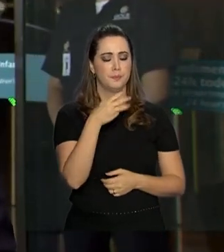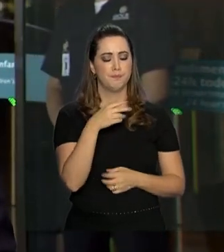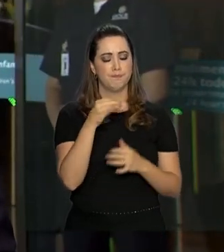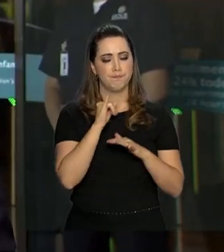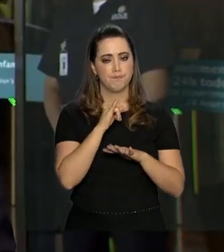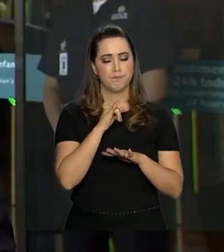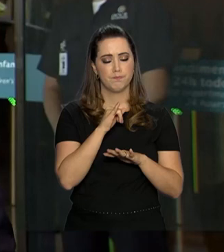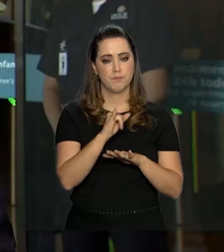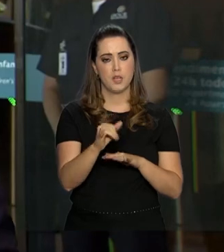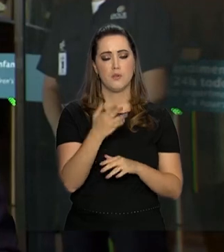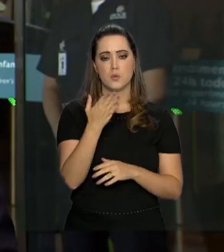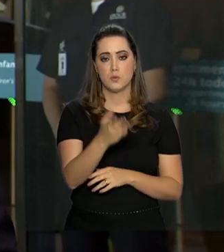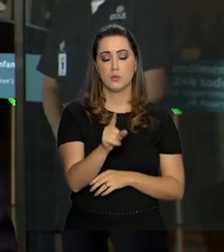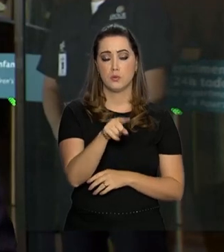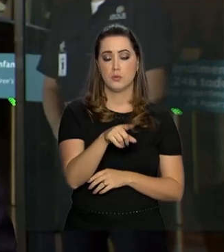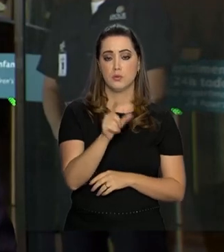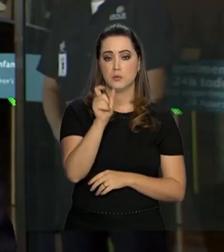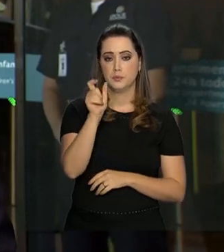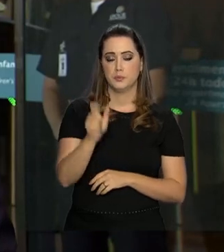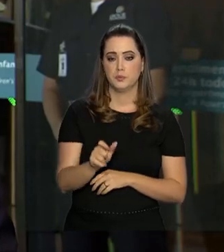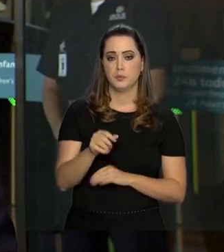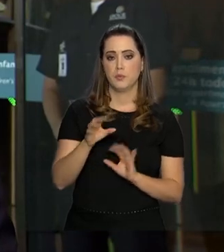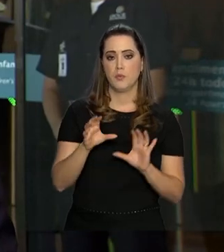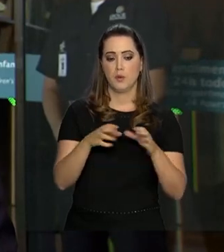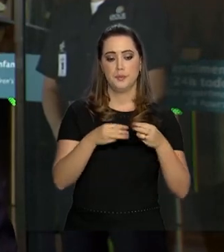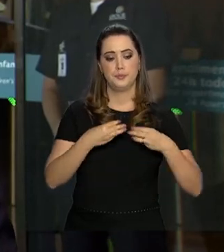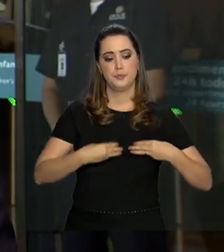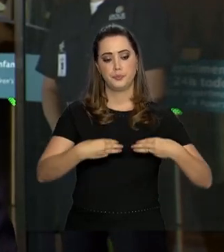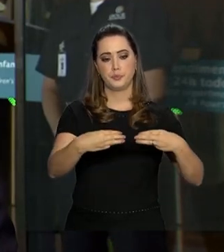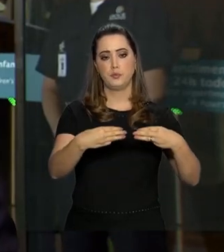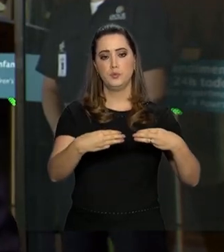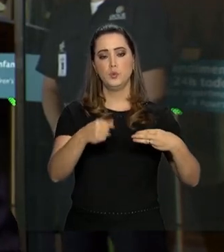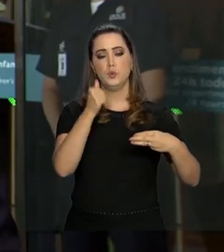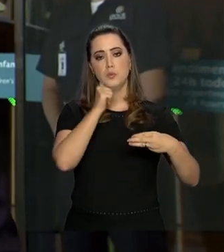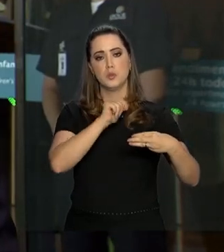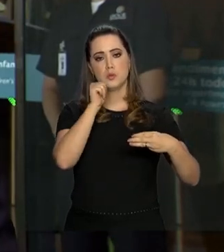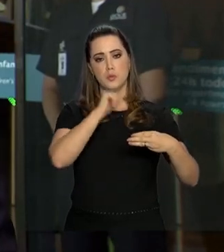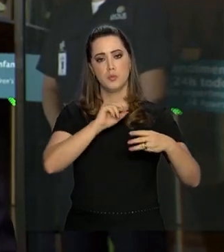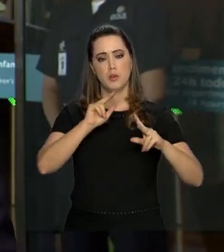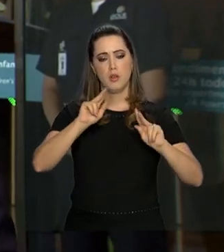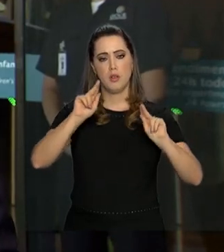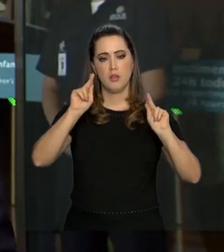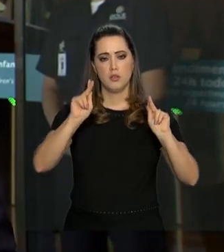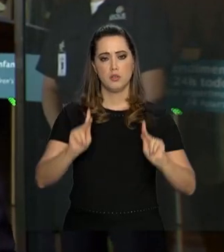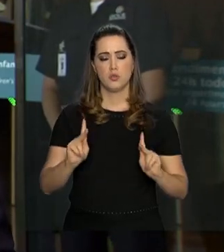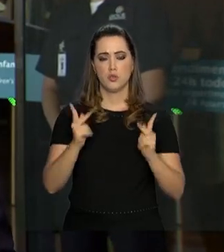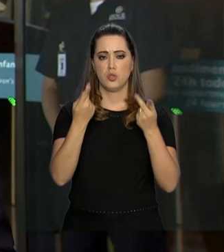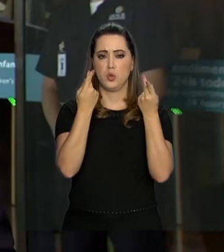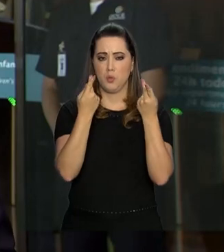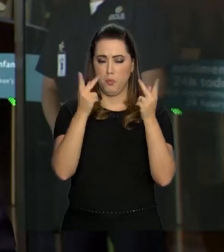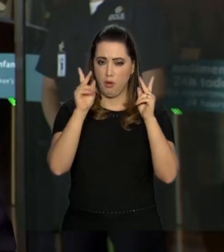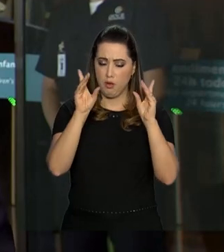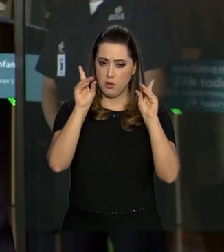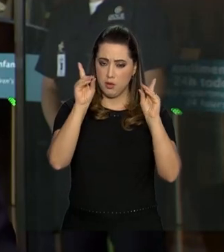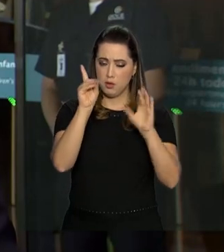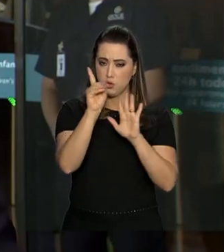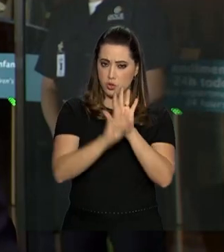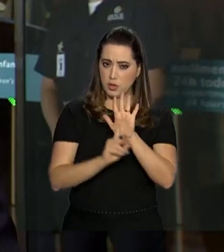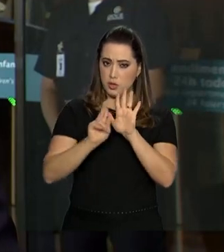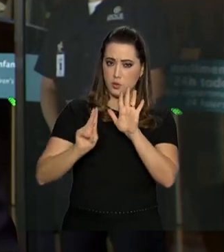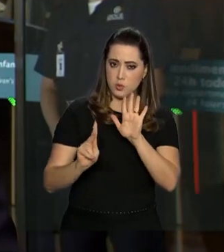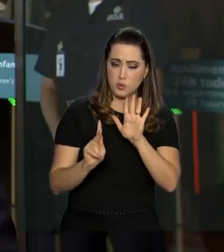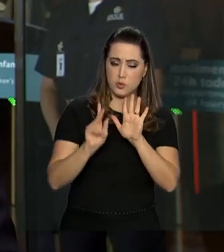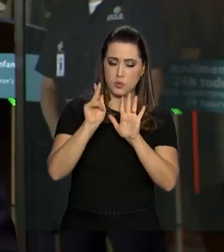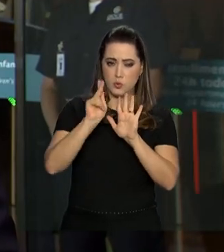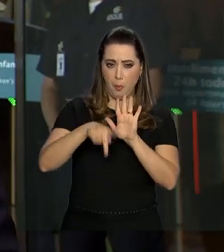porta-voz informou que os ministérios da mulher, da família e dos direitos humanos e também o